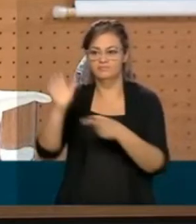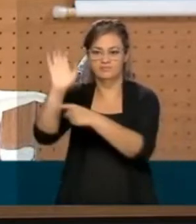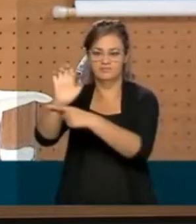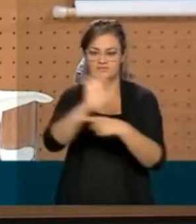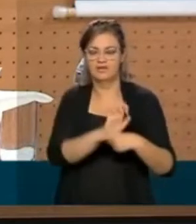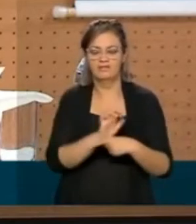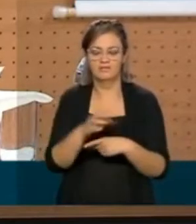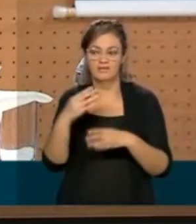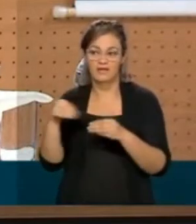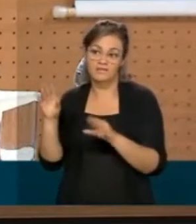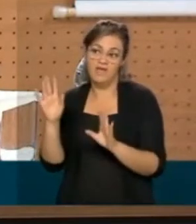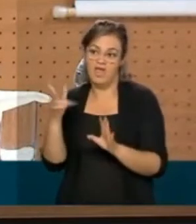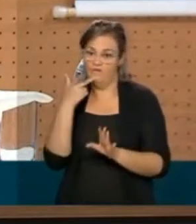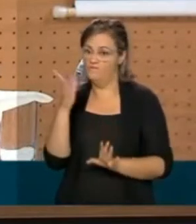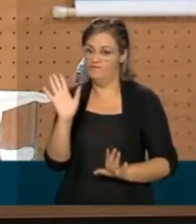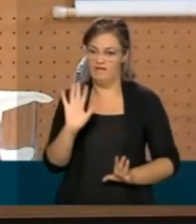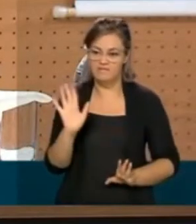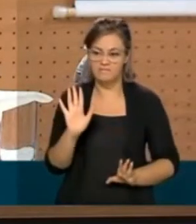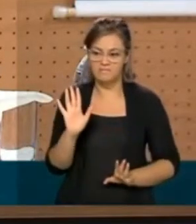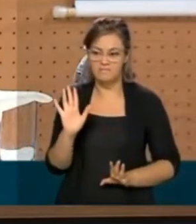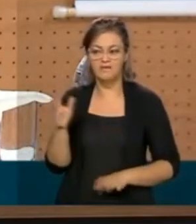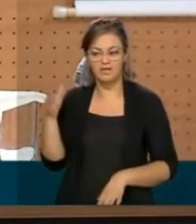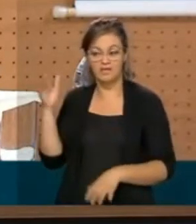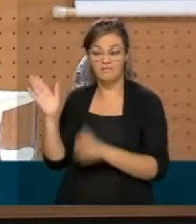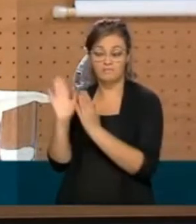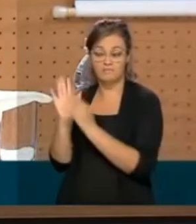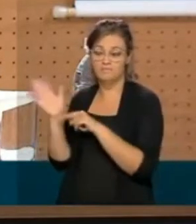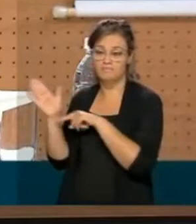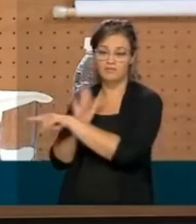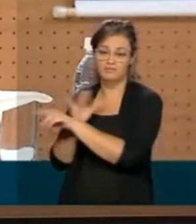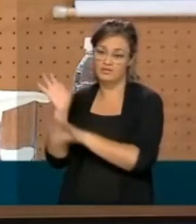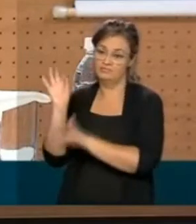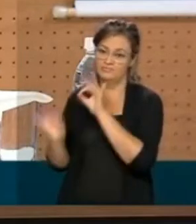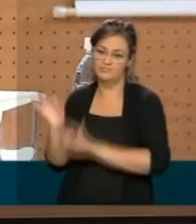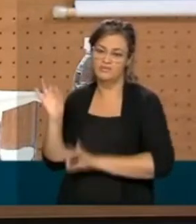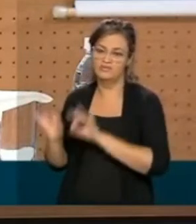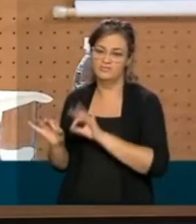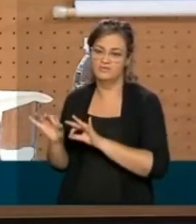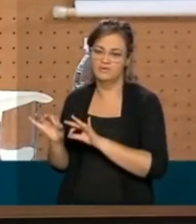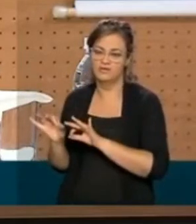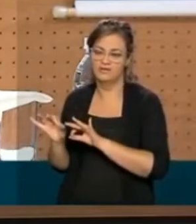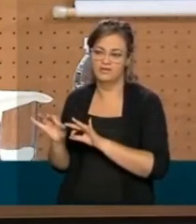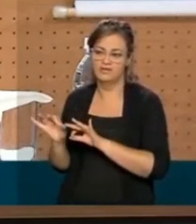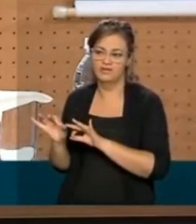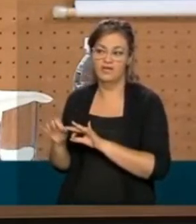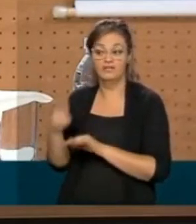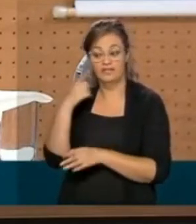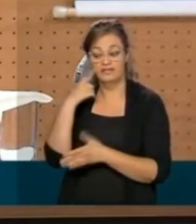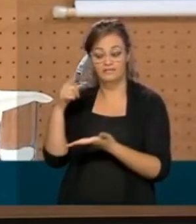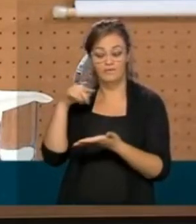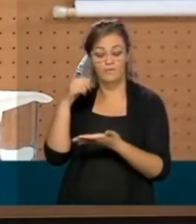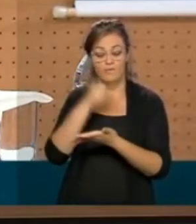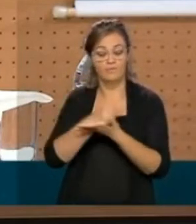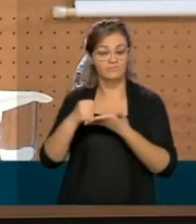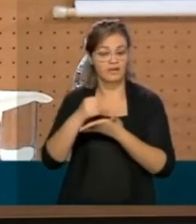Isso é uma questão que eu não posso te responder neste momento. É uma questão que sai, vai para o lado do contrato efetuado.